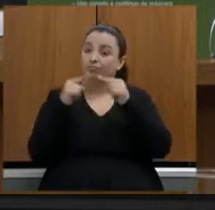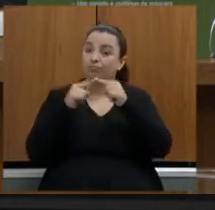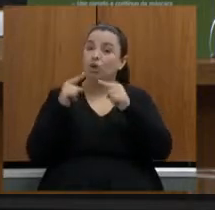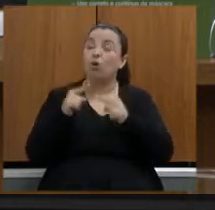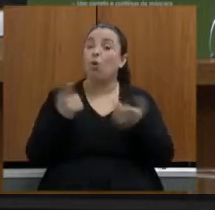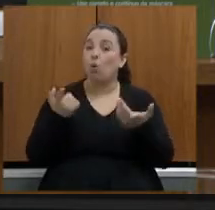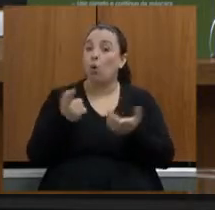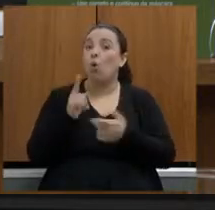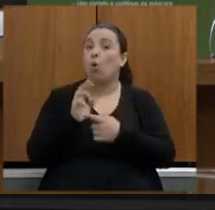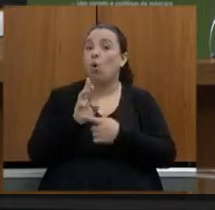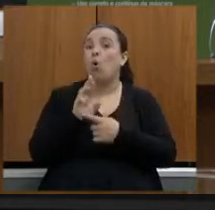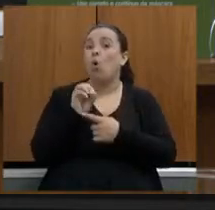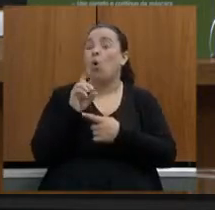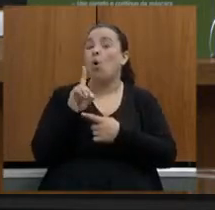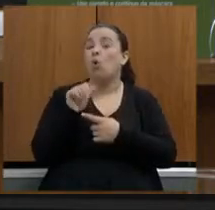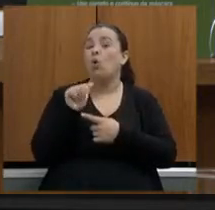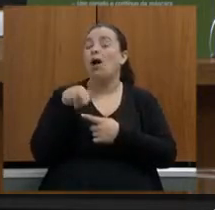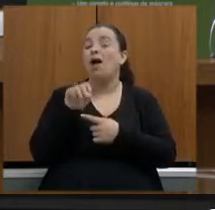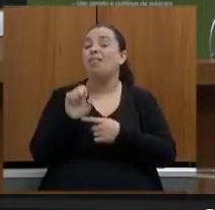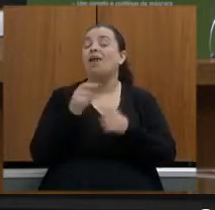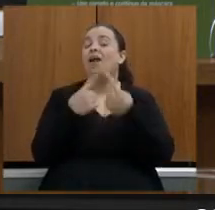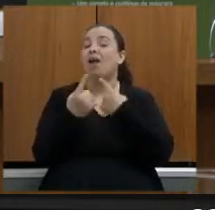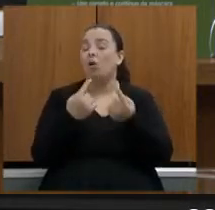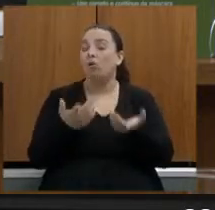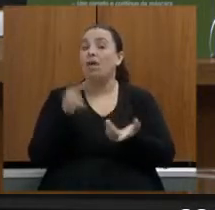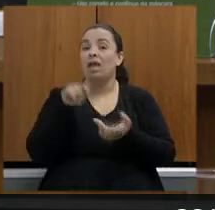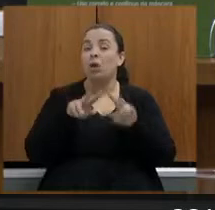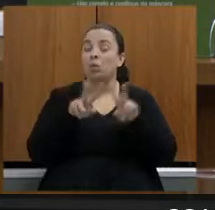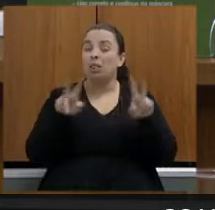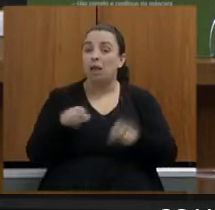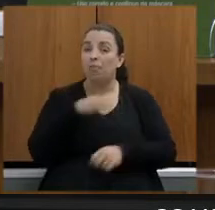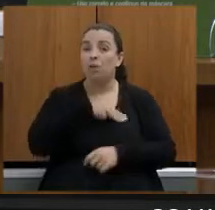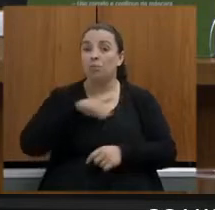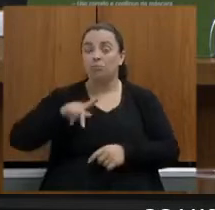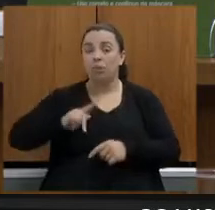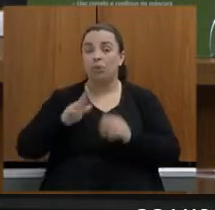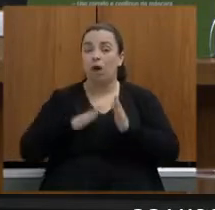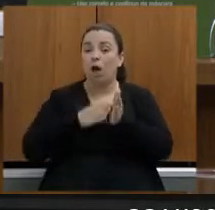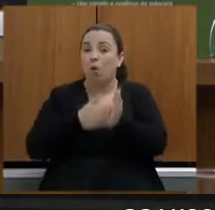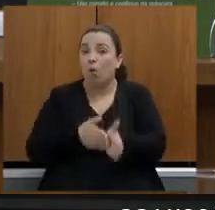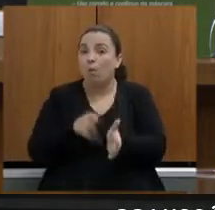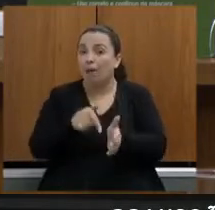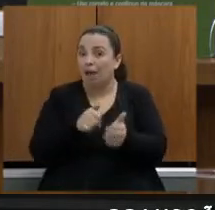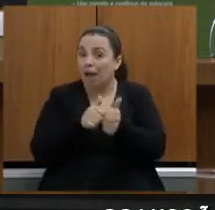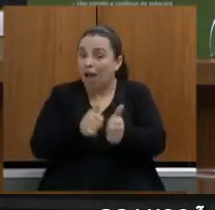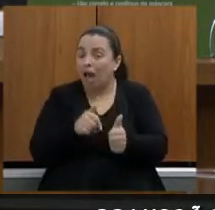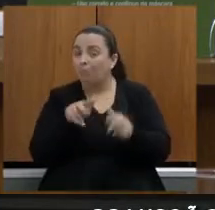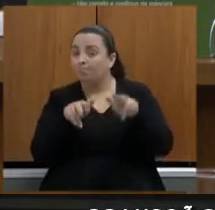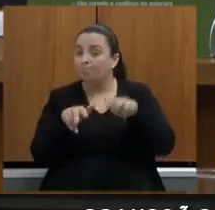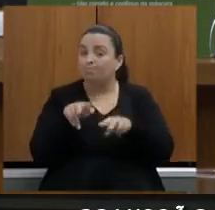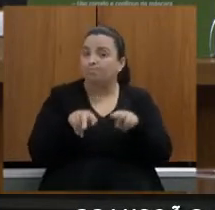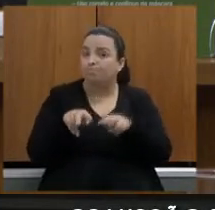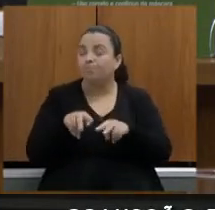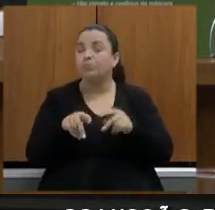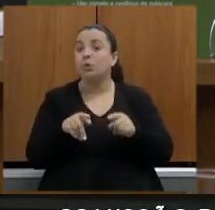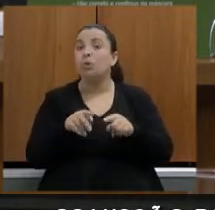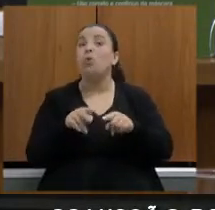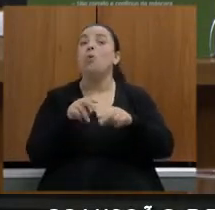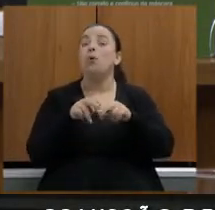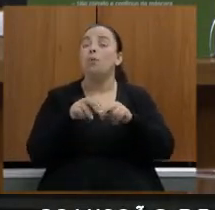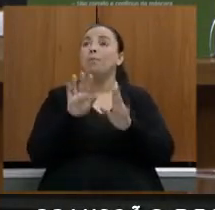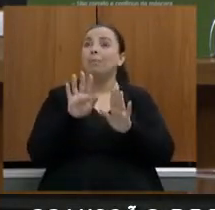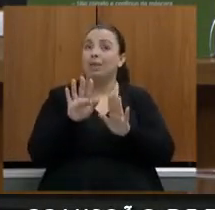questão que vem sendo muito acompanhada pelo Ministério Público inclusive na ocasião em que ele não foi